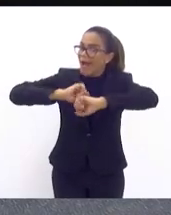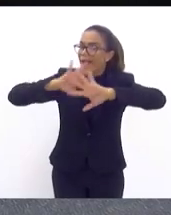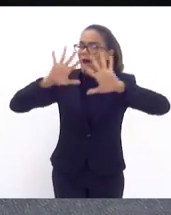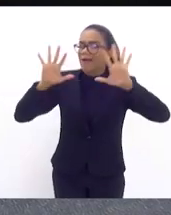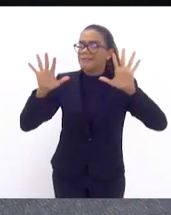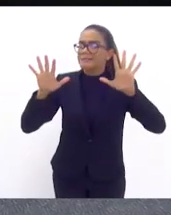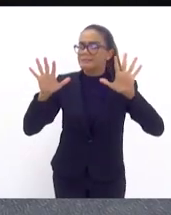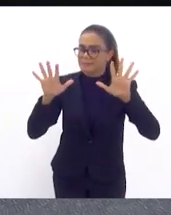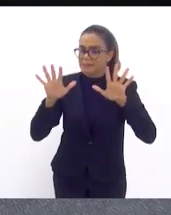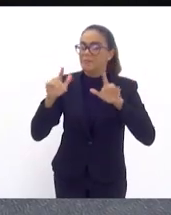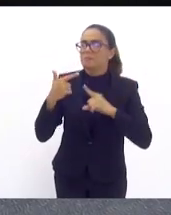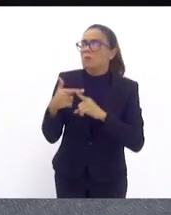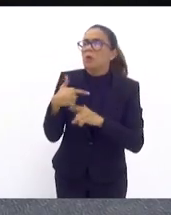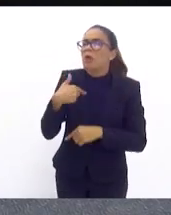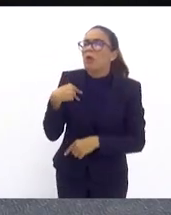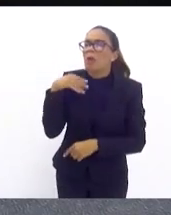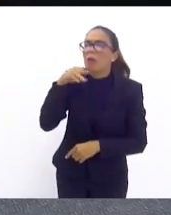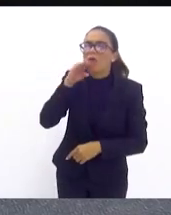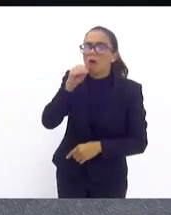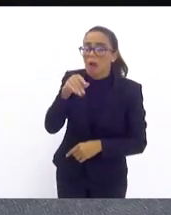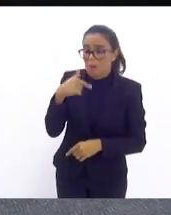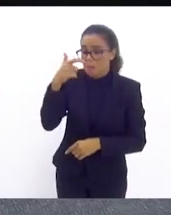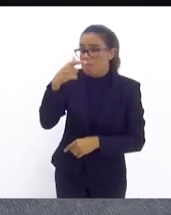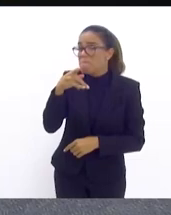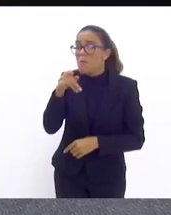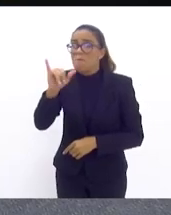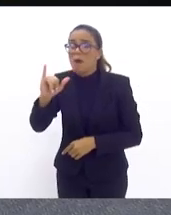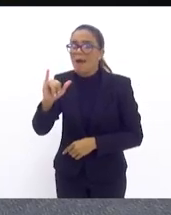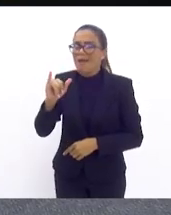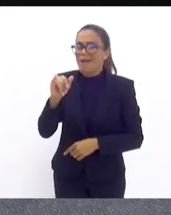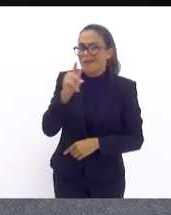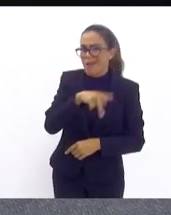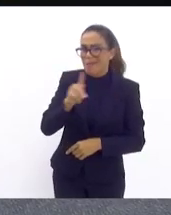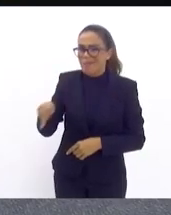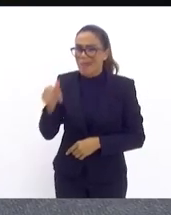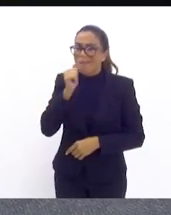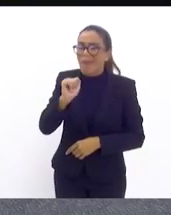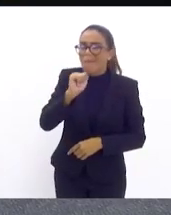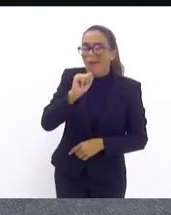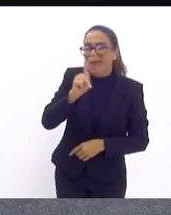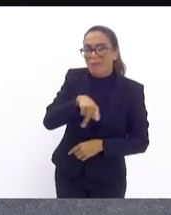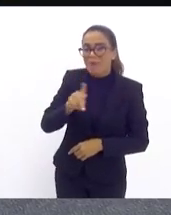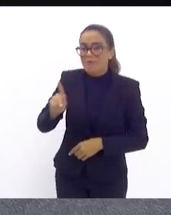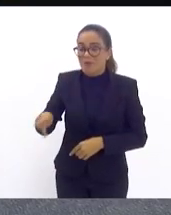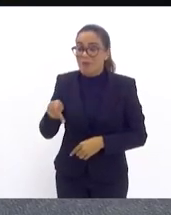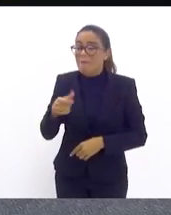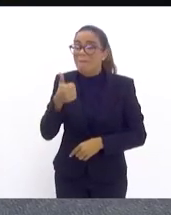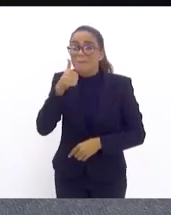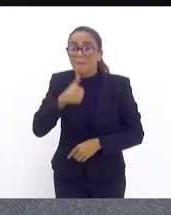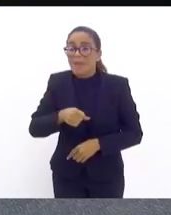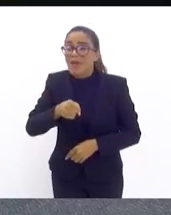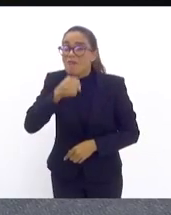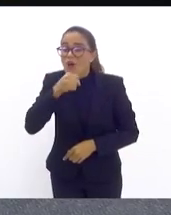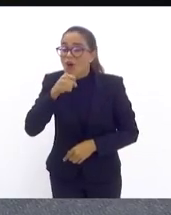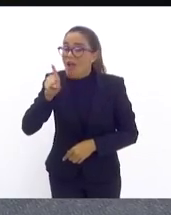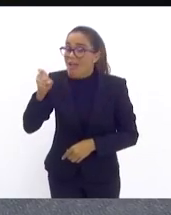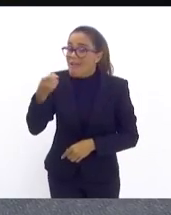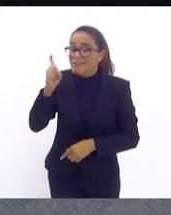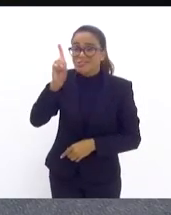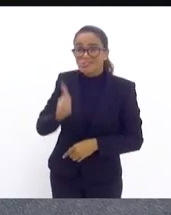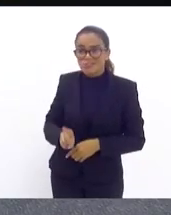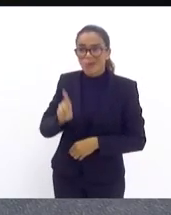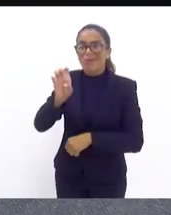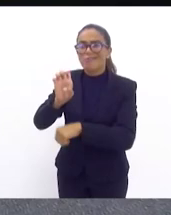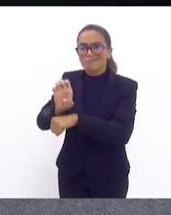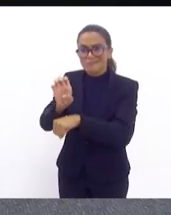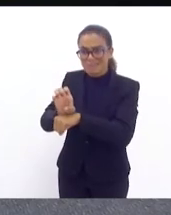eu falo isso porque meu pai é professor minha mãe é professora a minha fó foi diretora de escola do estado